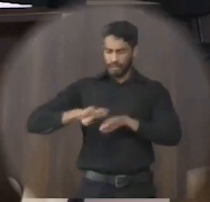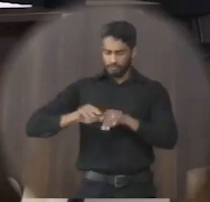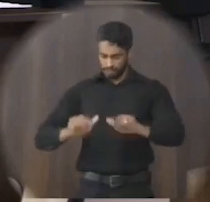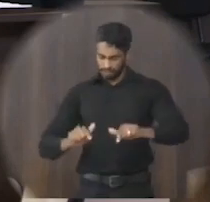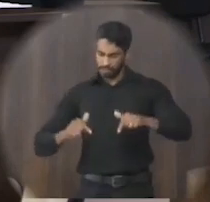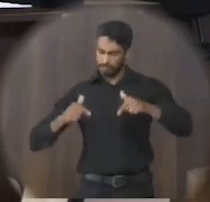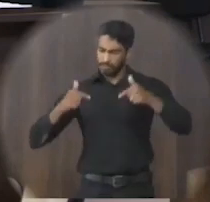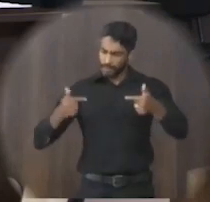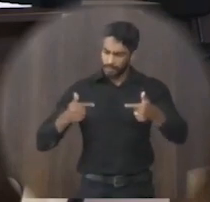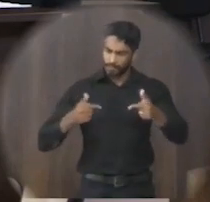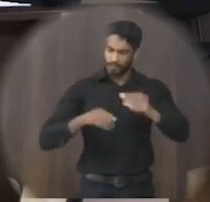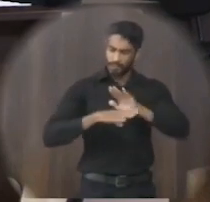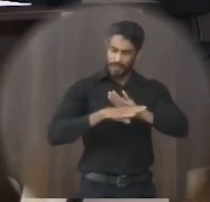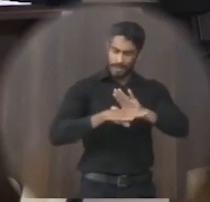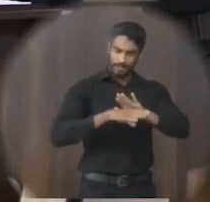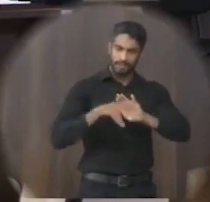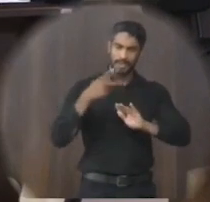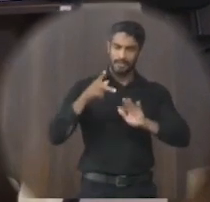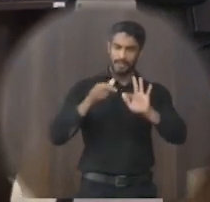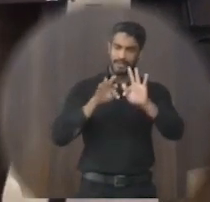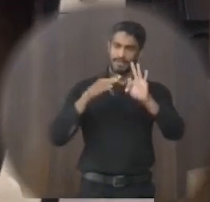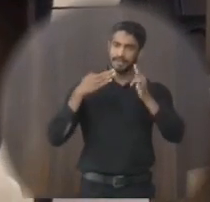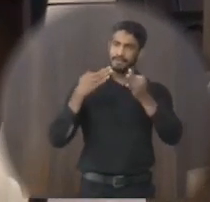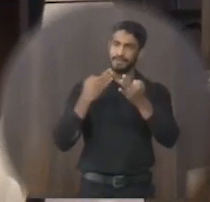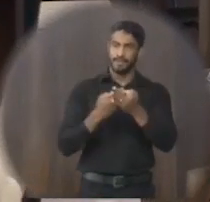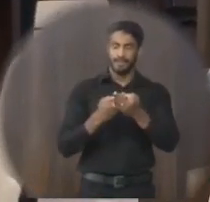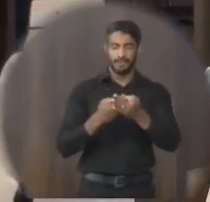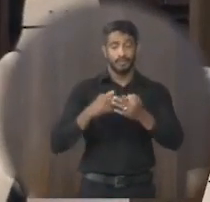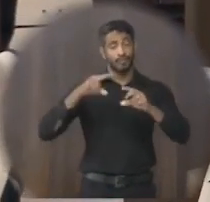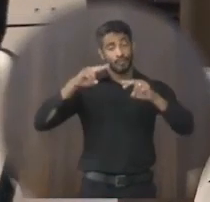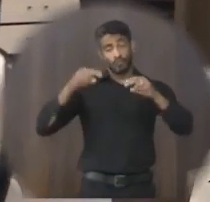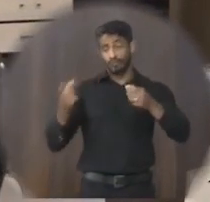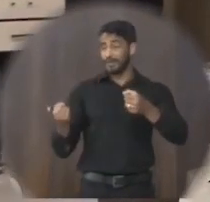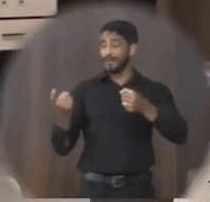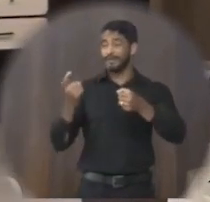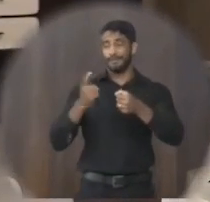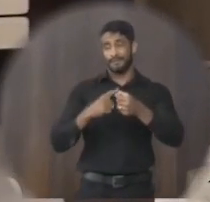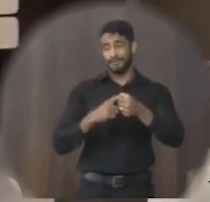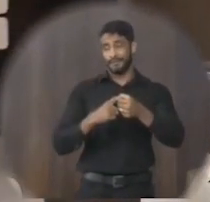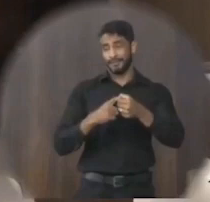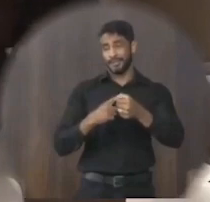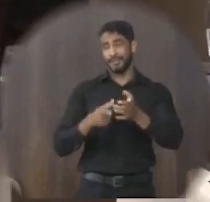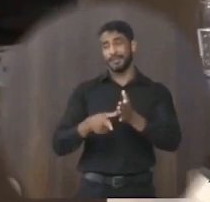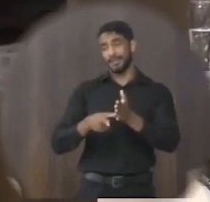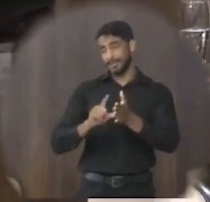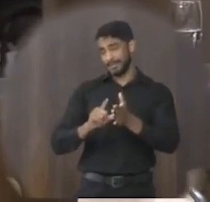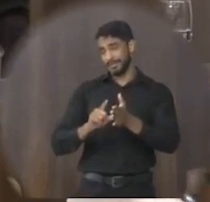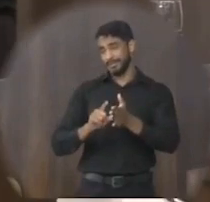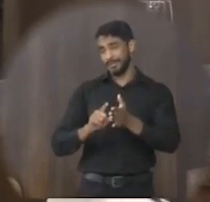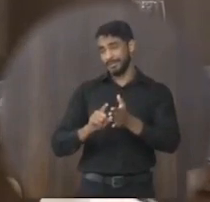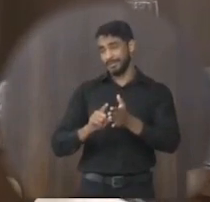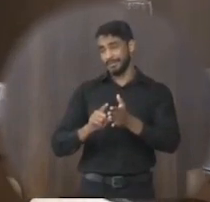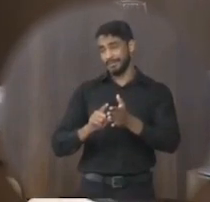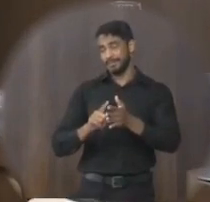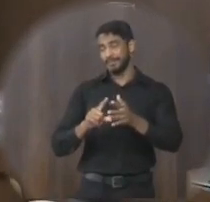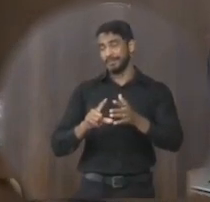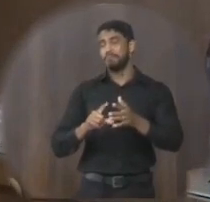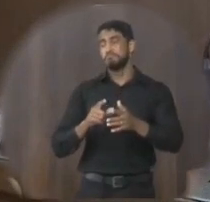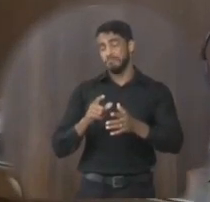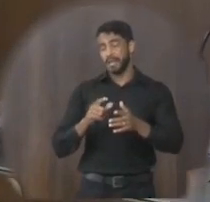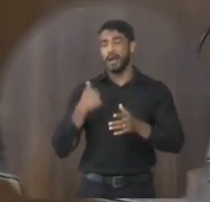dessas famílias. Nada mais voltará a ser o que era antes, como foi dito. Frase bendita, mas sabemos